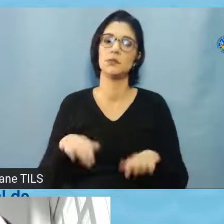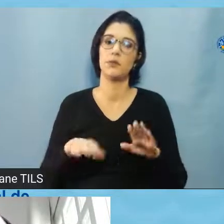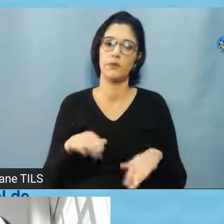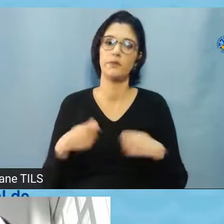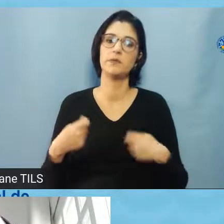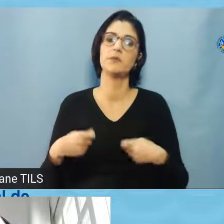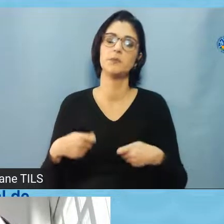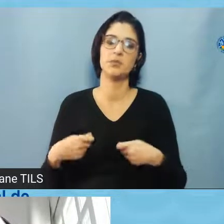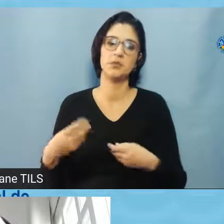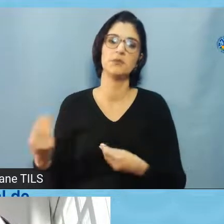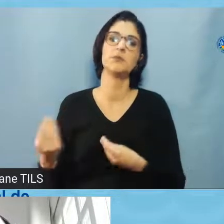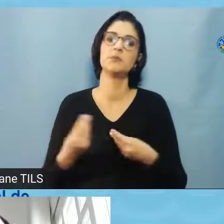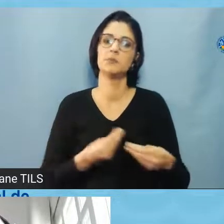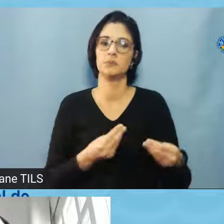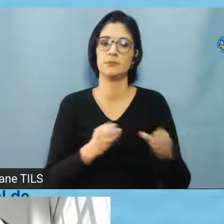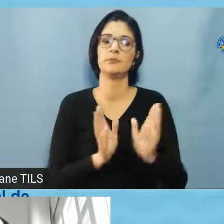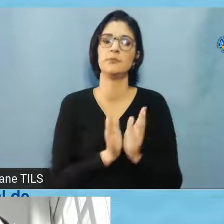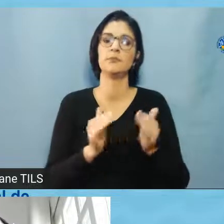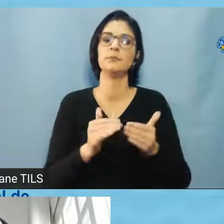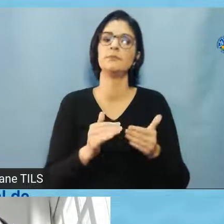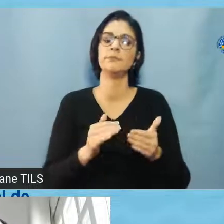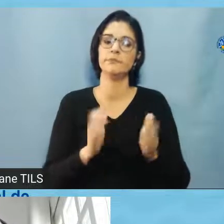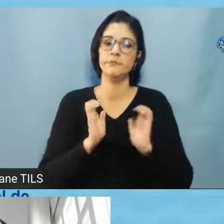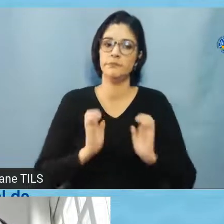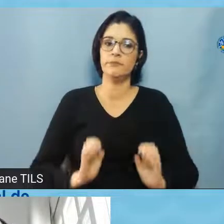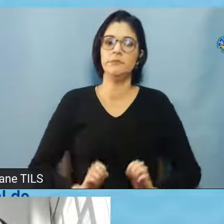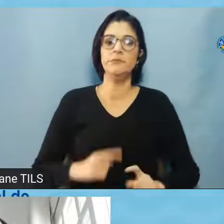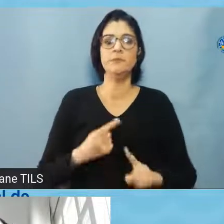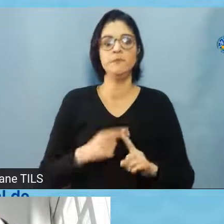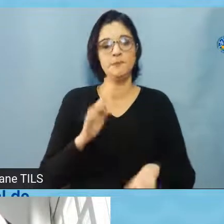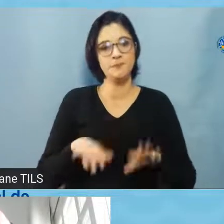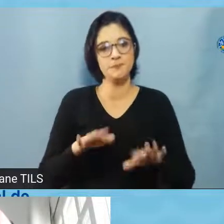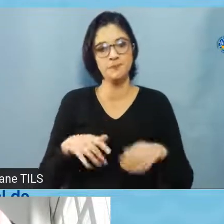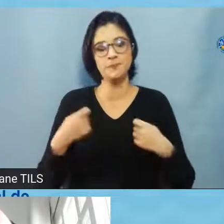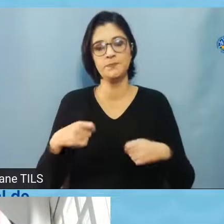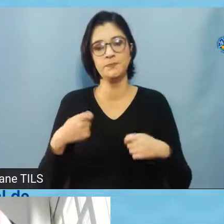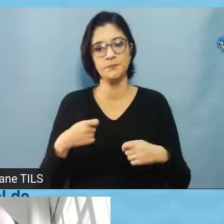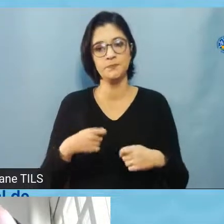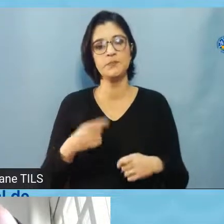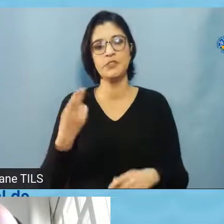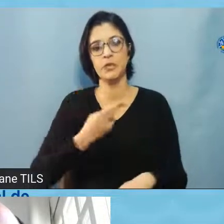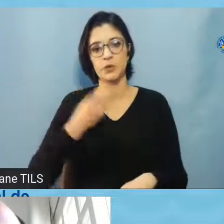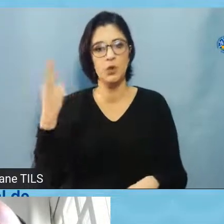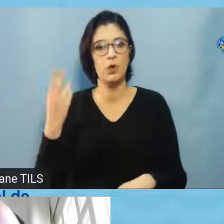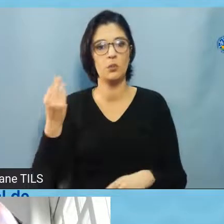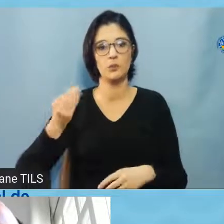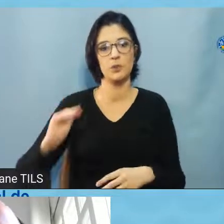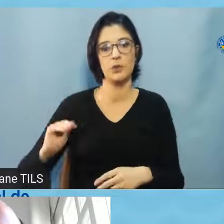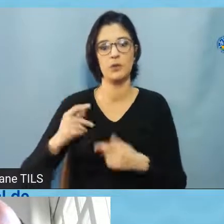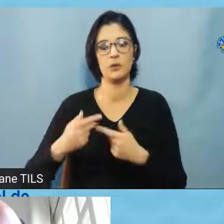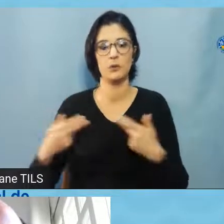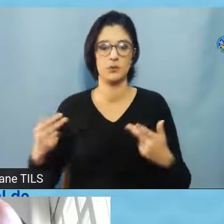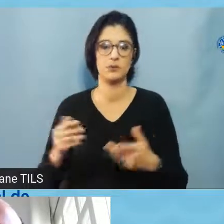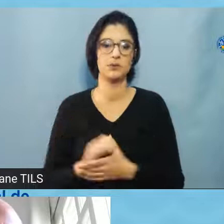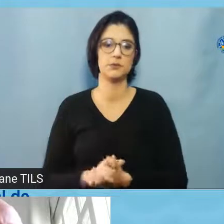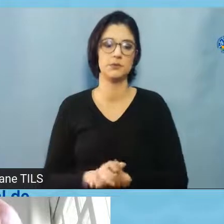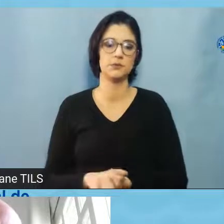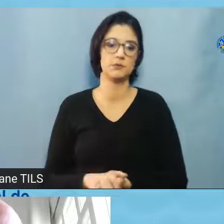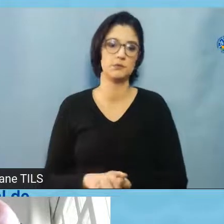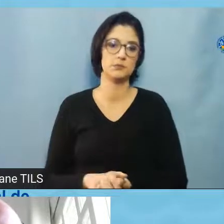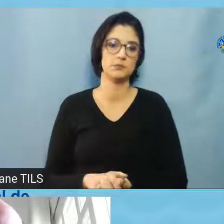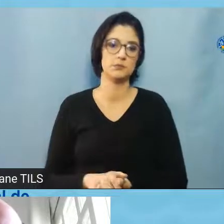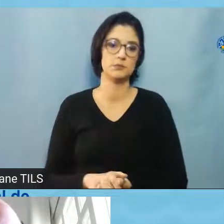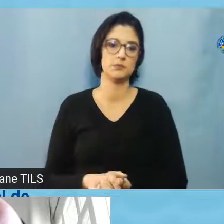quando o participante vai se identificar, eu não sei se é o caso dessas... não chega a se identificar, porque muitas vezes esses dados como